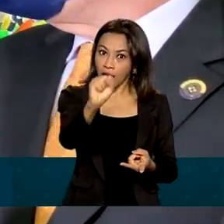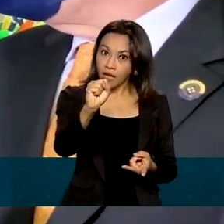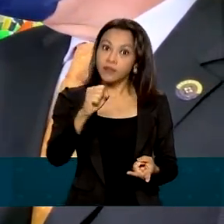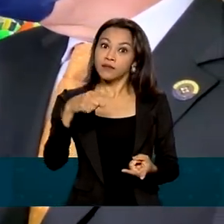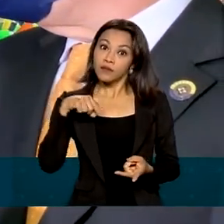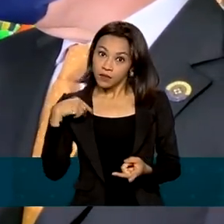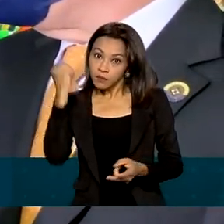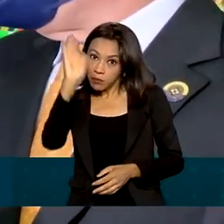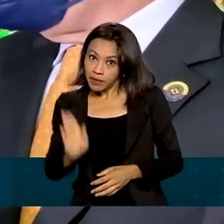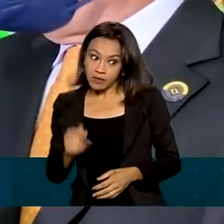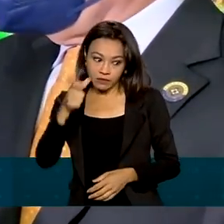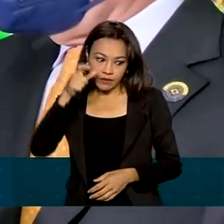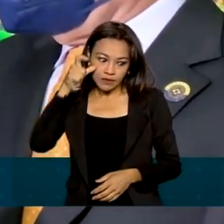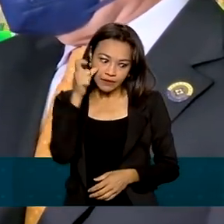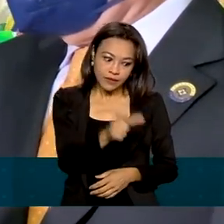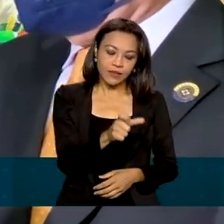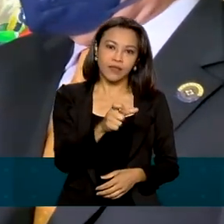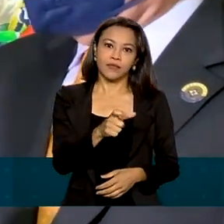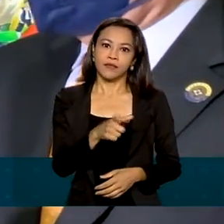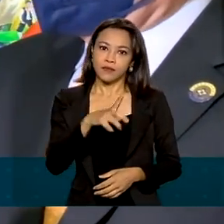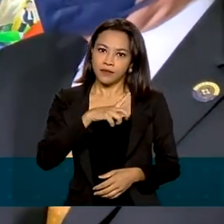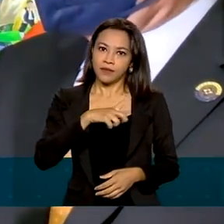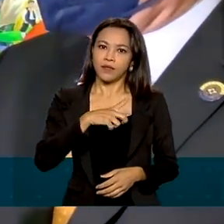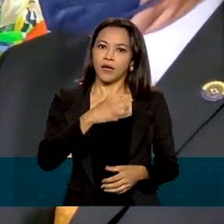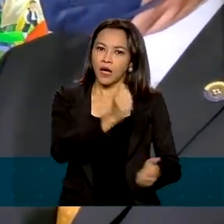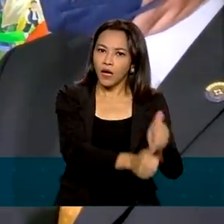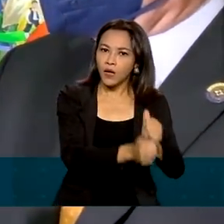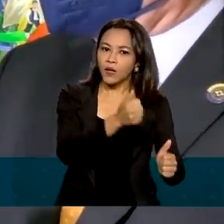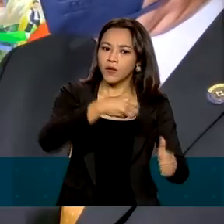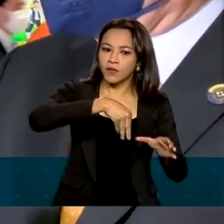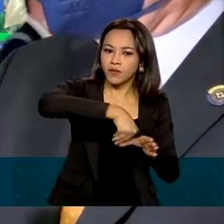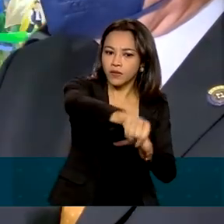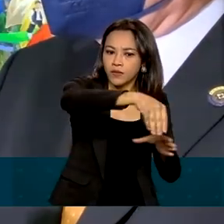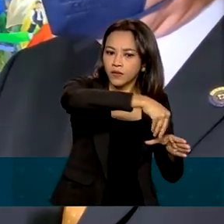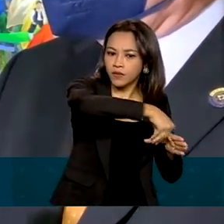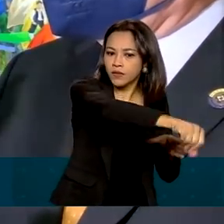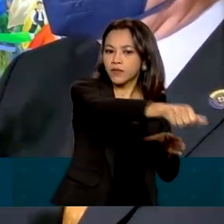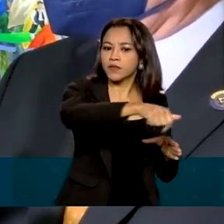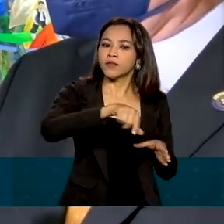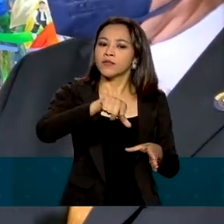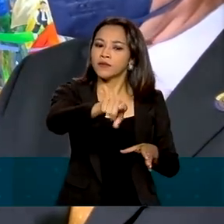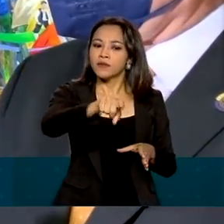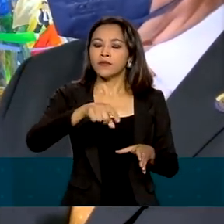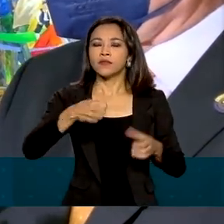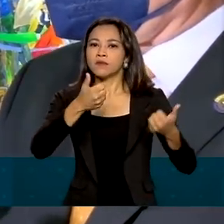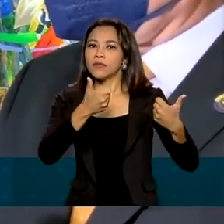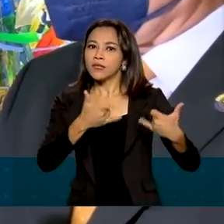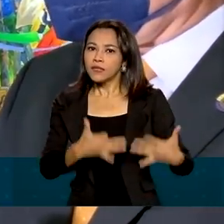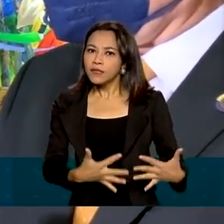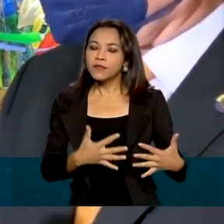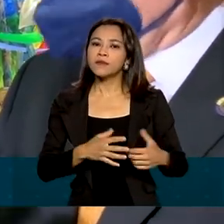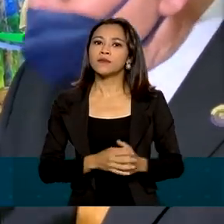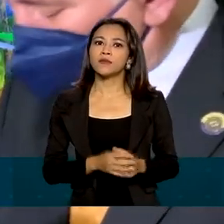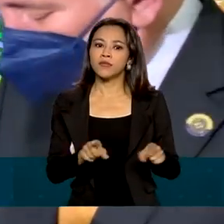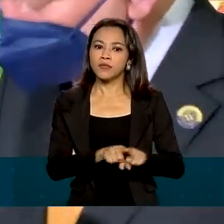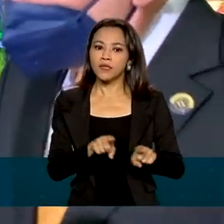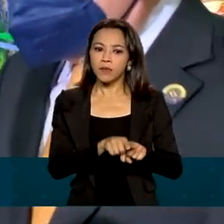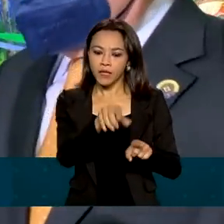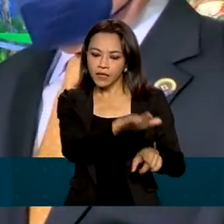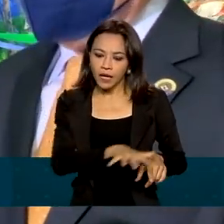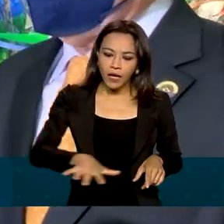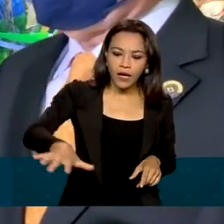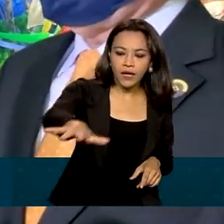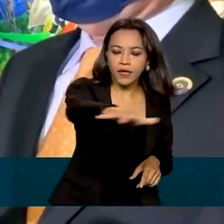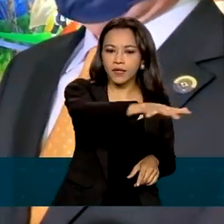de vez em quando, arroz, arroba, arroba, e depois demarcaram o Raposo Serra do Sol, incluindo as áreas de risicultura,